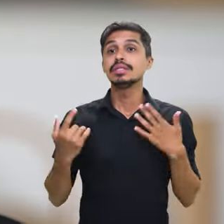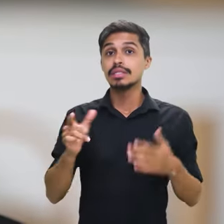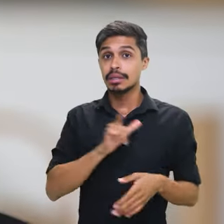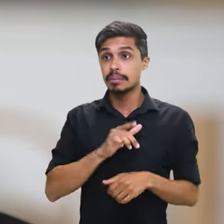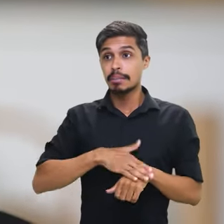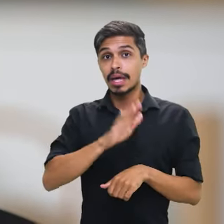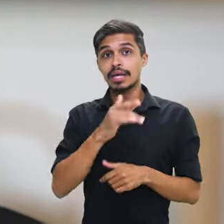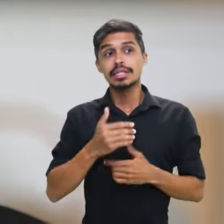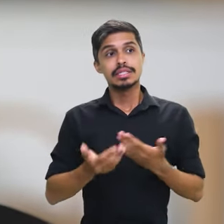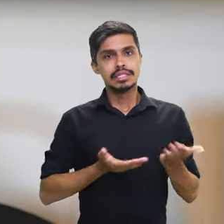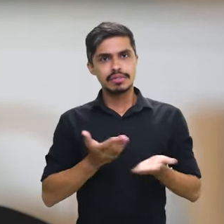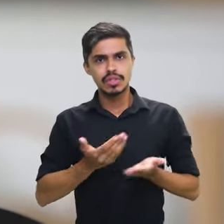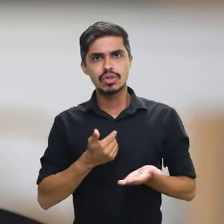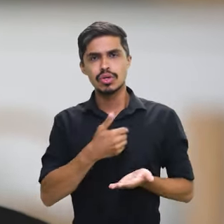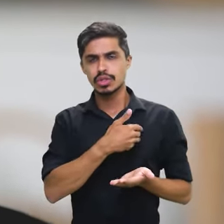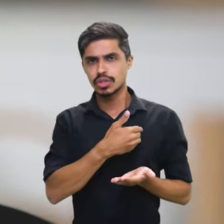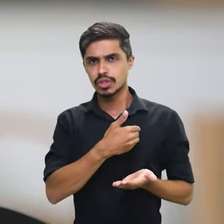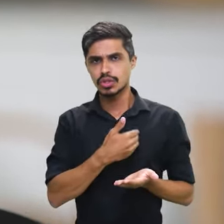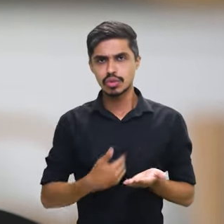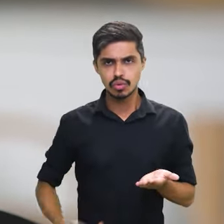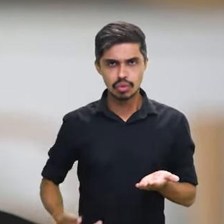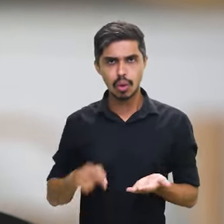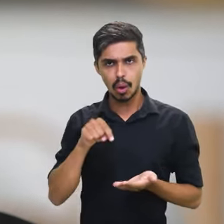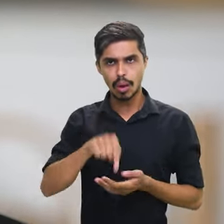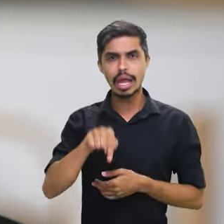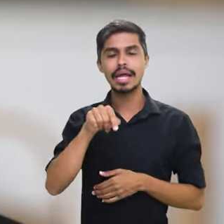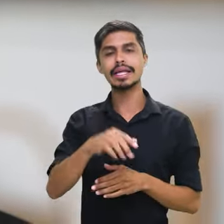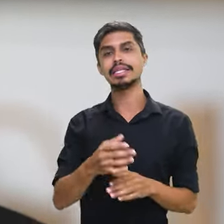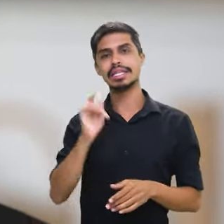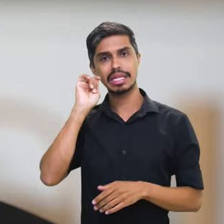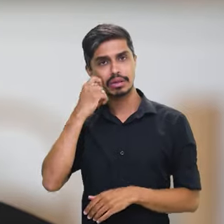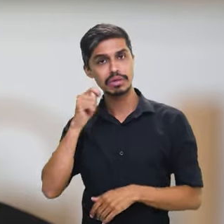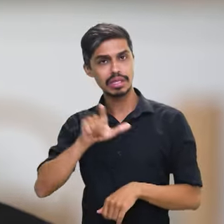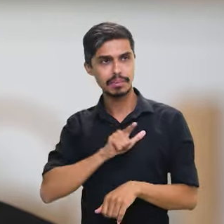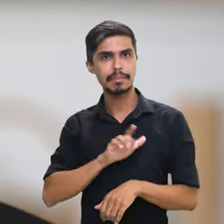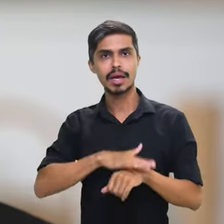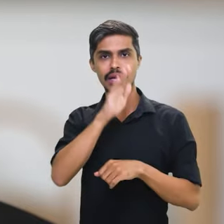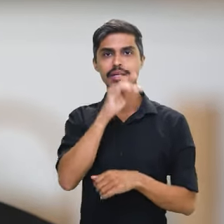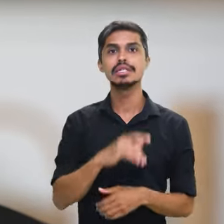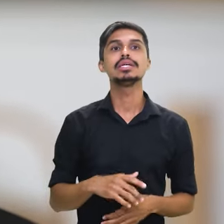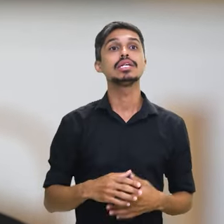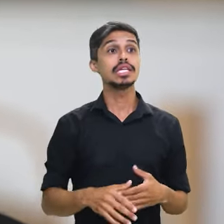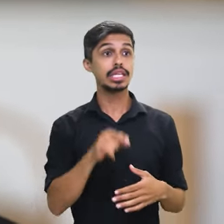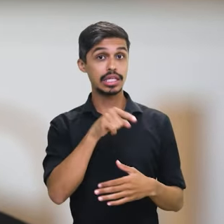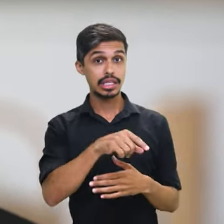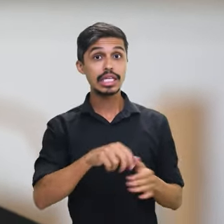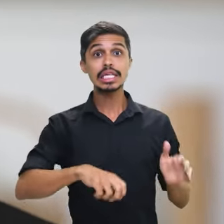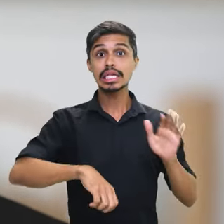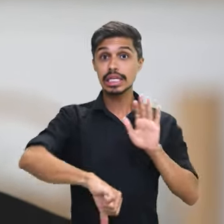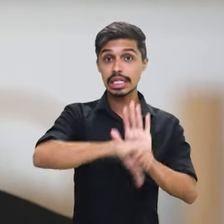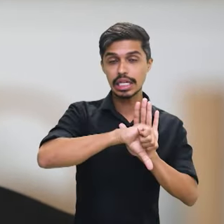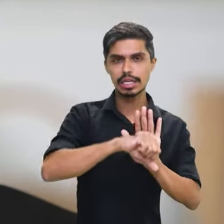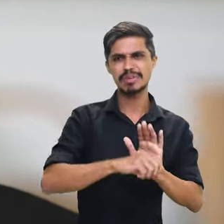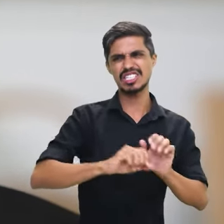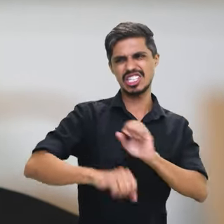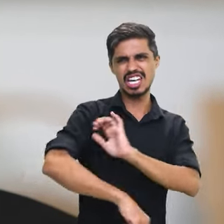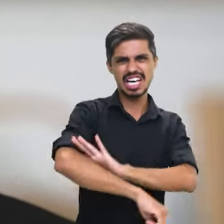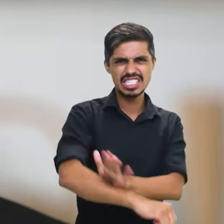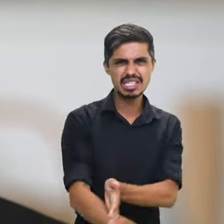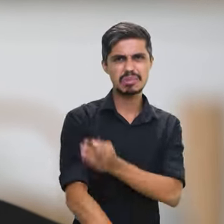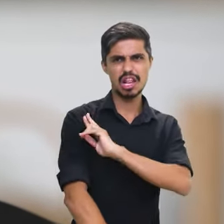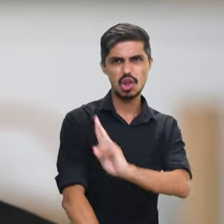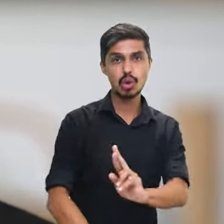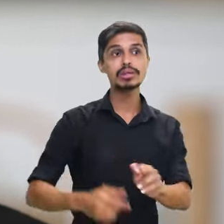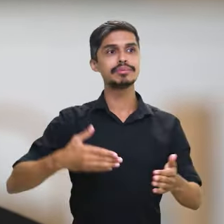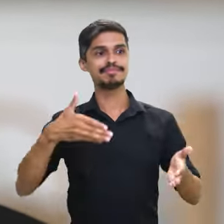ter mais servidores públicos negros, vai ter mais limitação para o crime de racismo religioso,